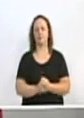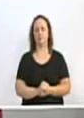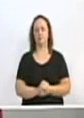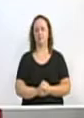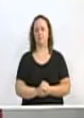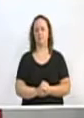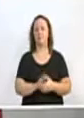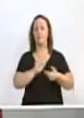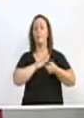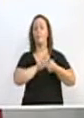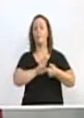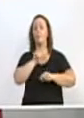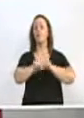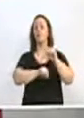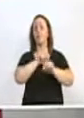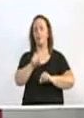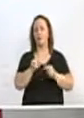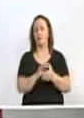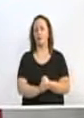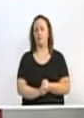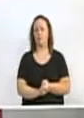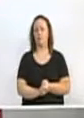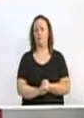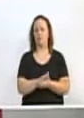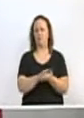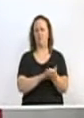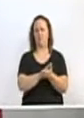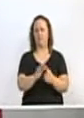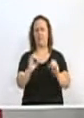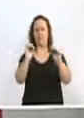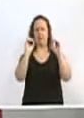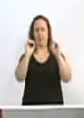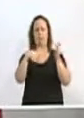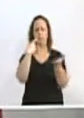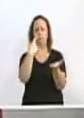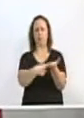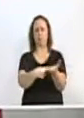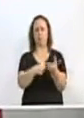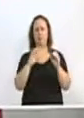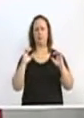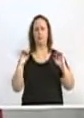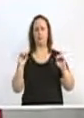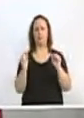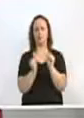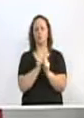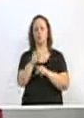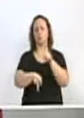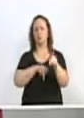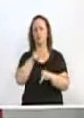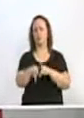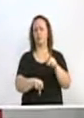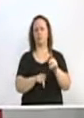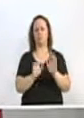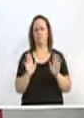Demonstrou que não tem nenhum compromisso com a transparência necessária com o município de Blumenau.